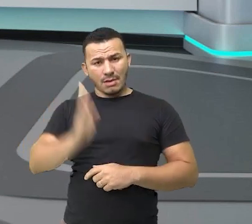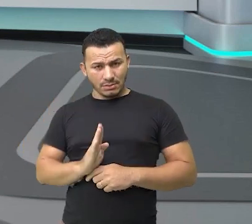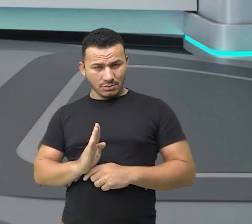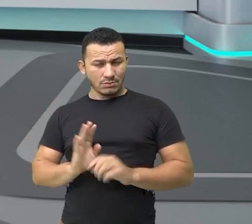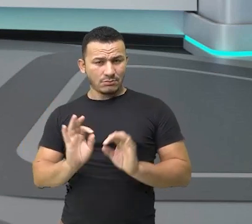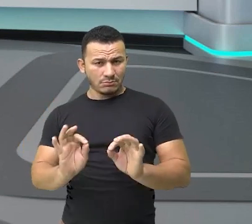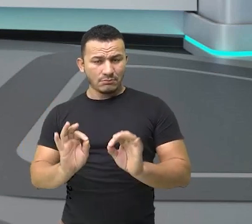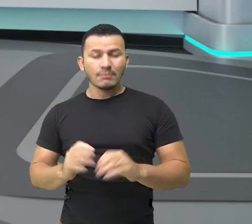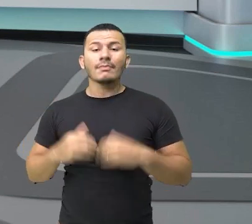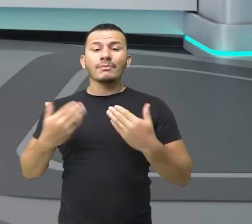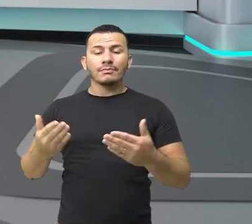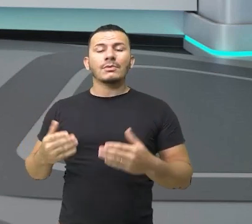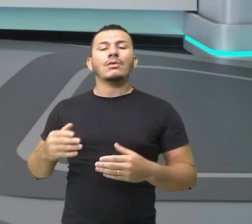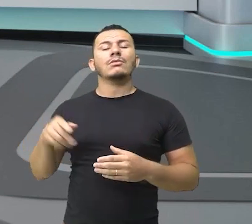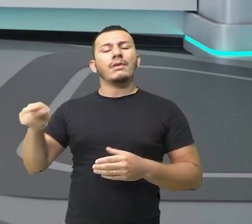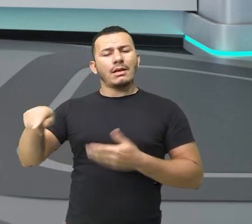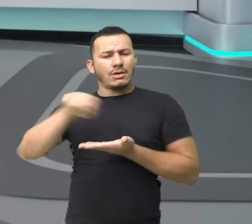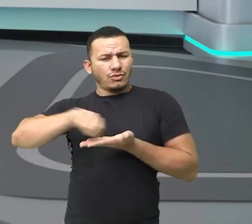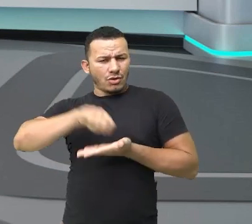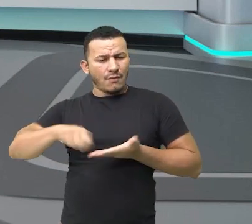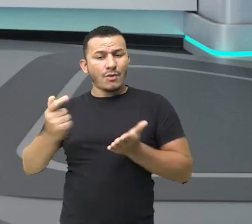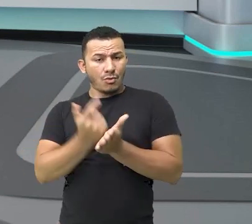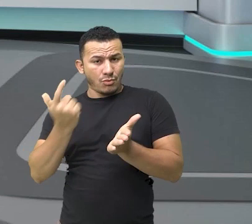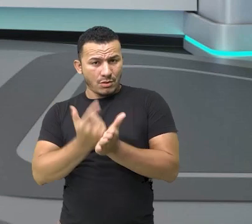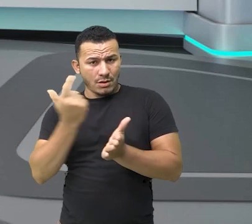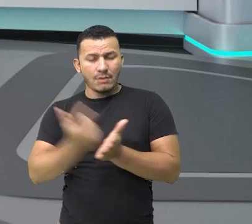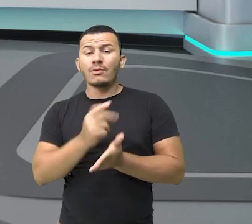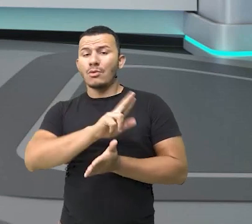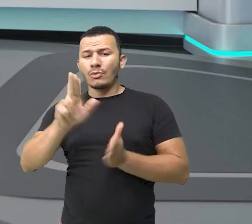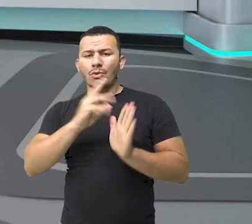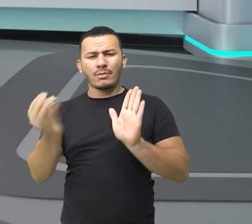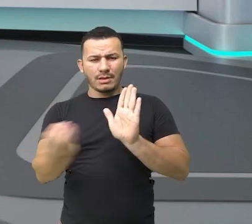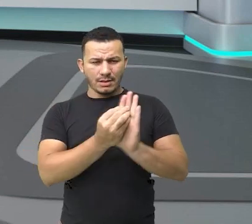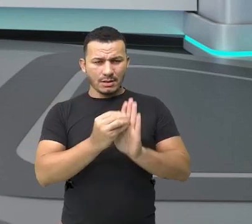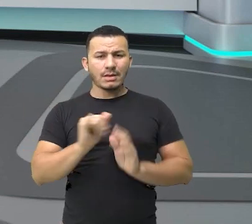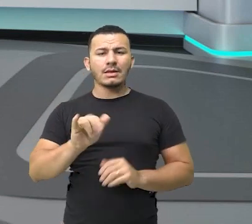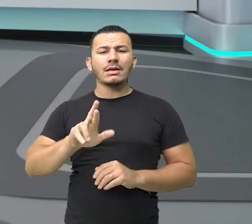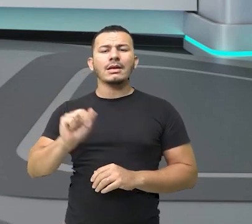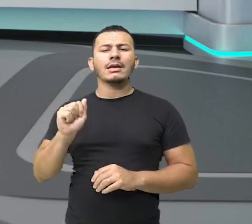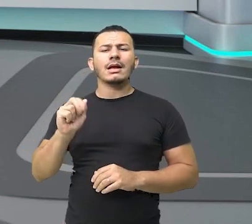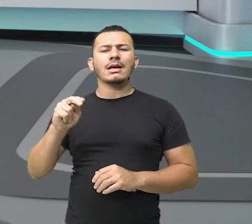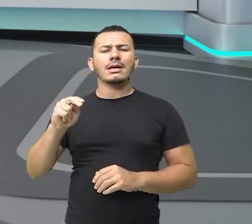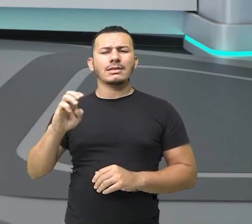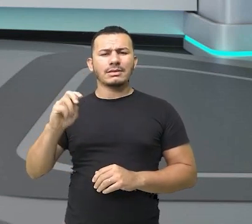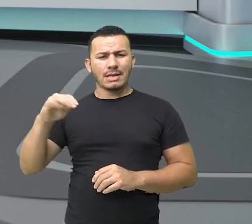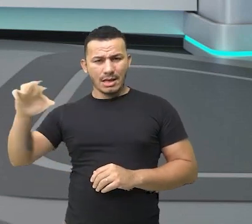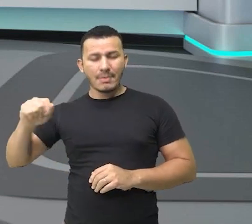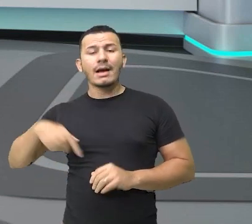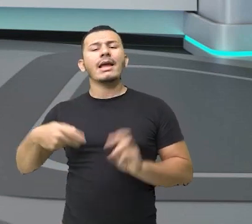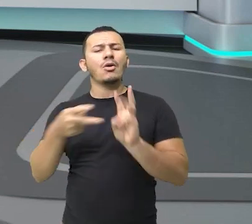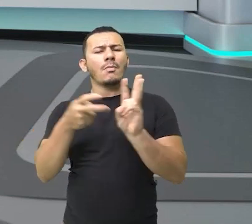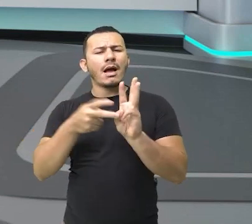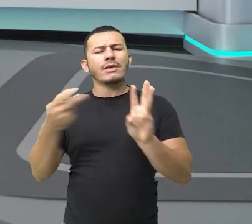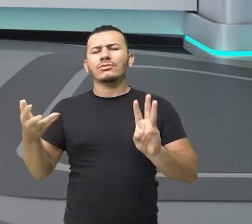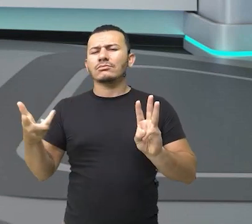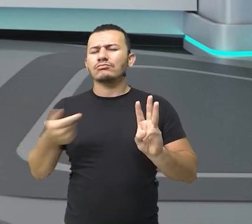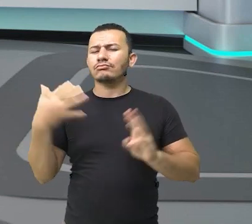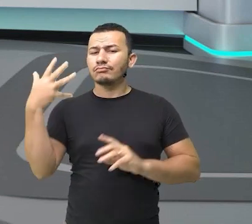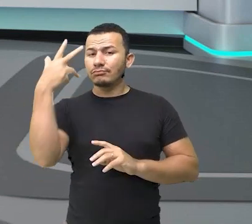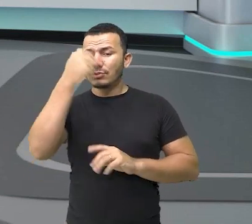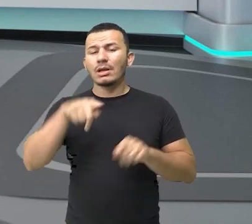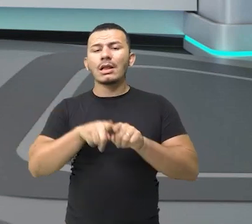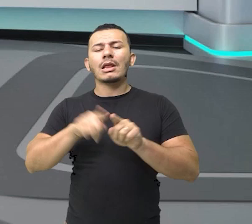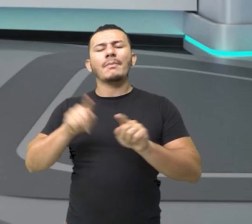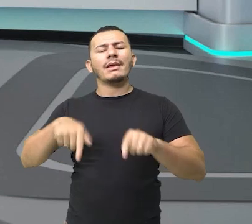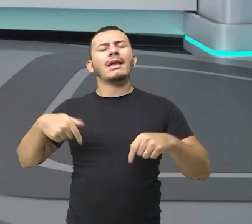ele escreveu uma obra intitulada Iracema, que fala de uma bela Índia e as aventuras que ela